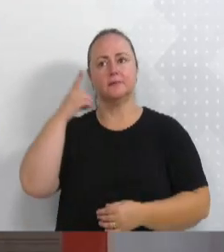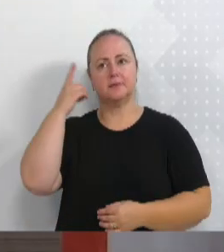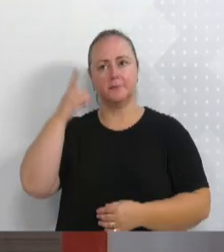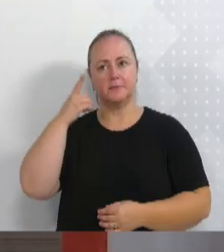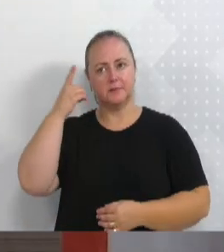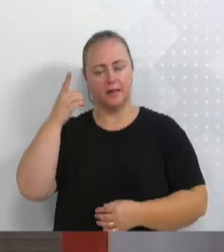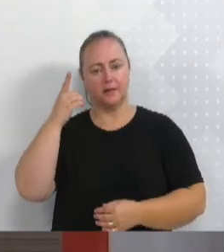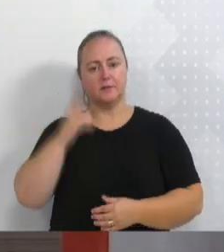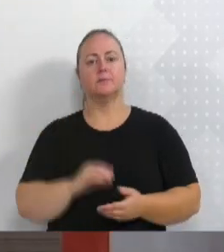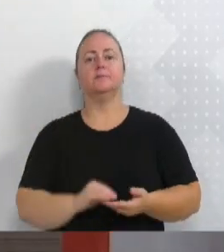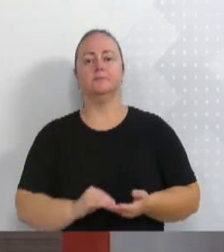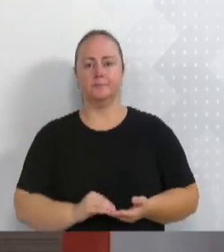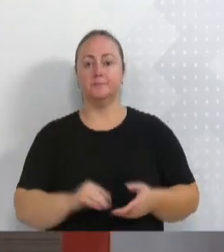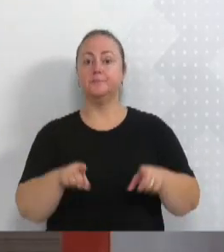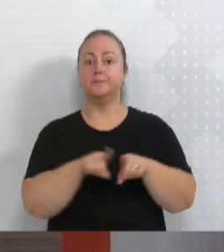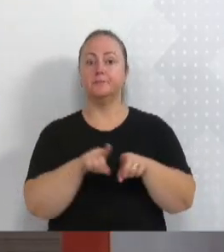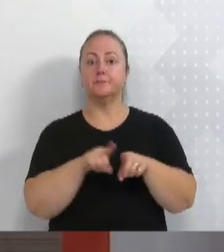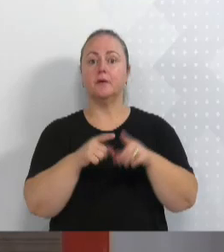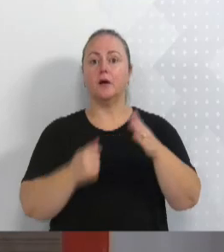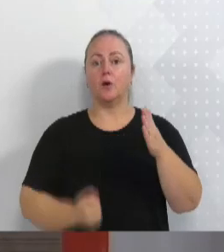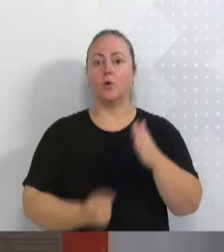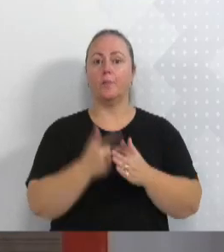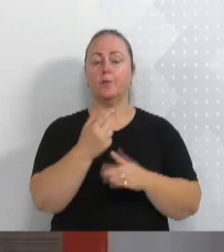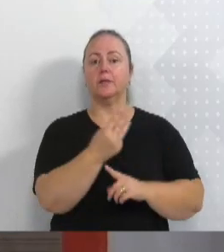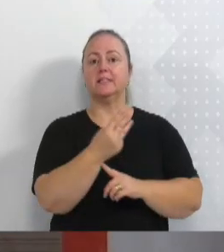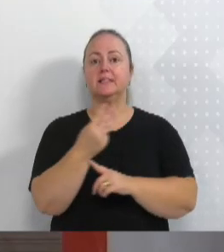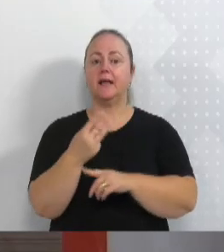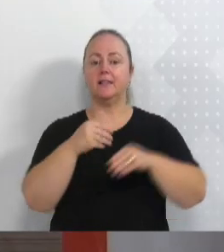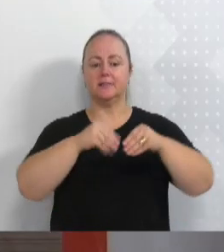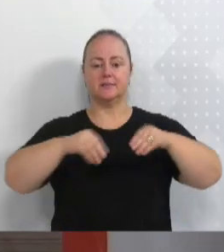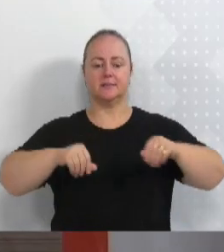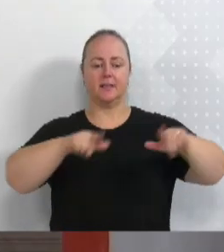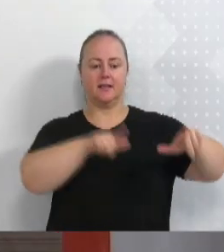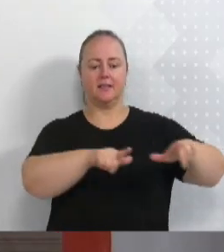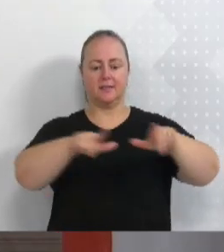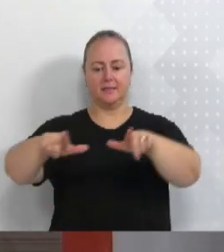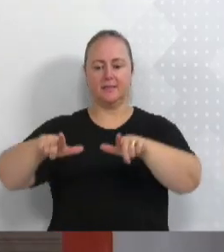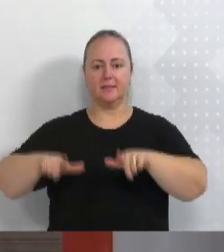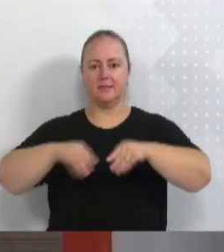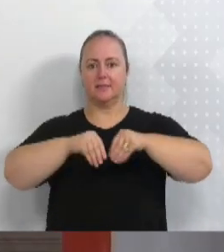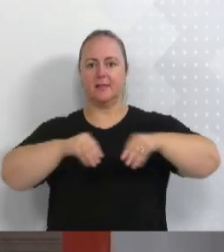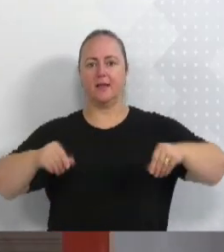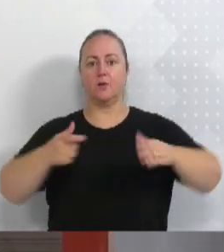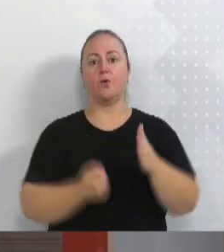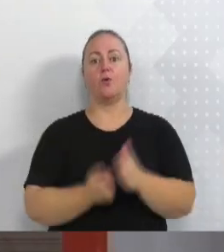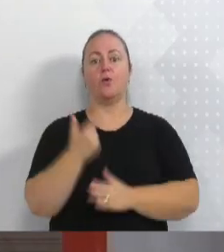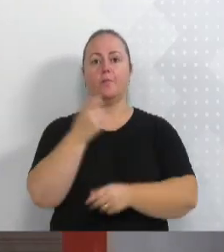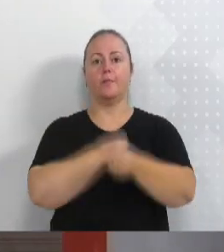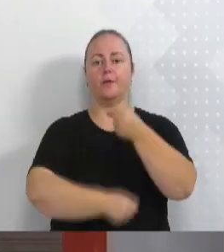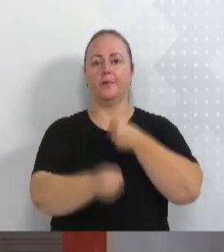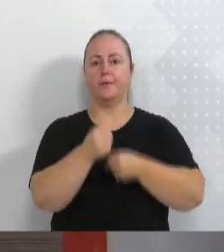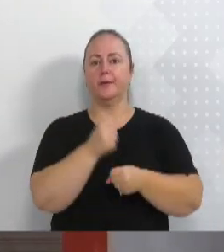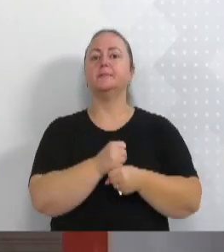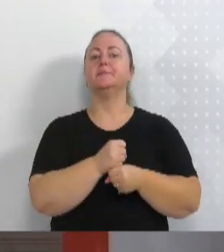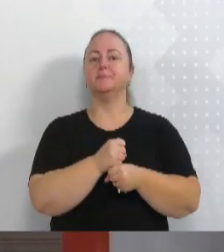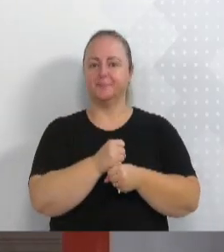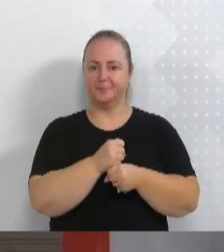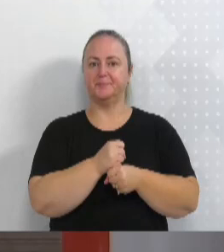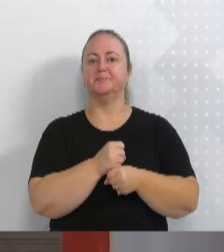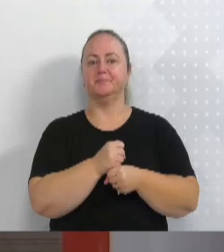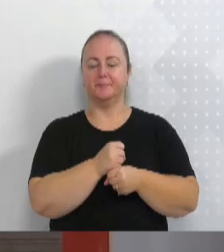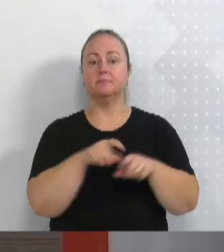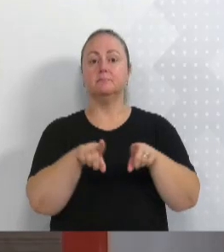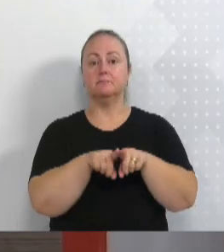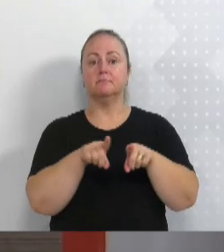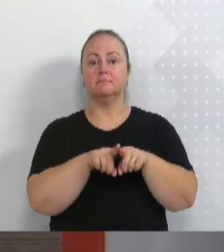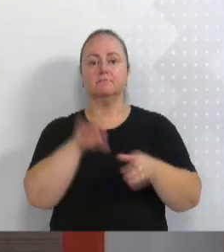também, a aquisição de três terrenos em volta da escola Willi Miller, que foram feitas no ano passado, junto com